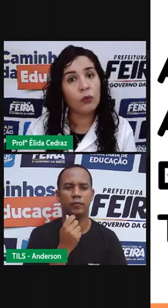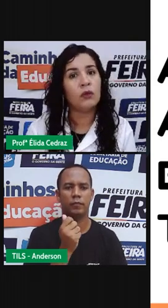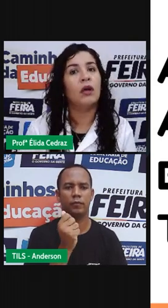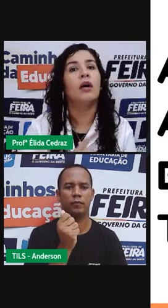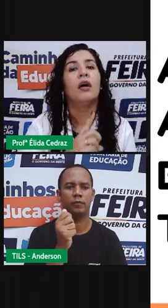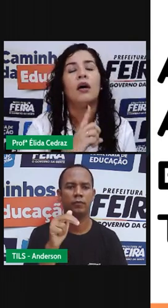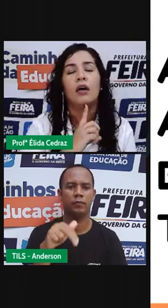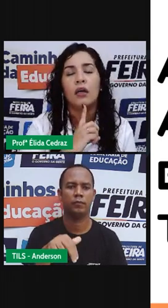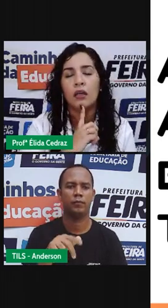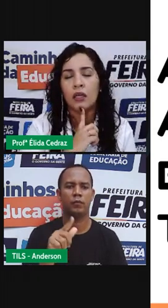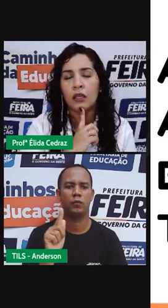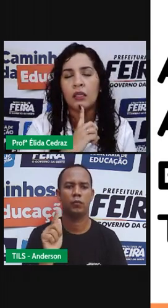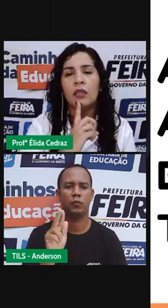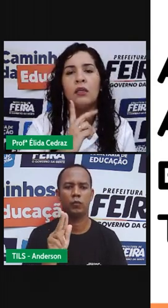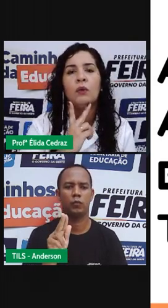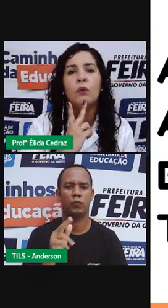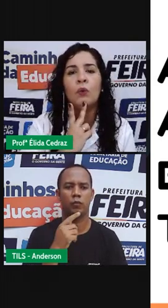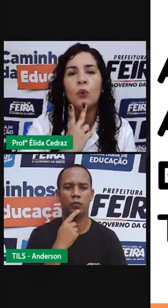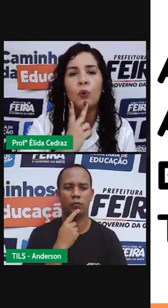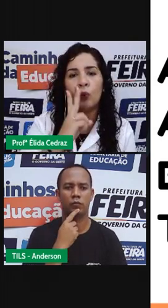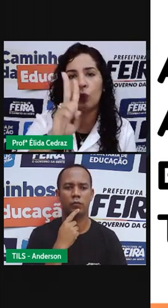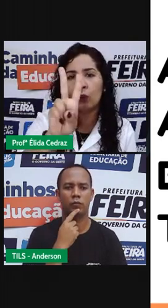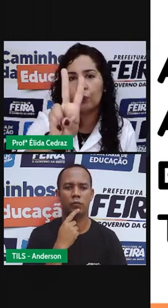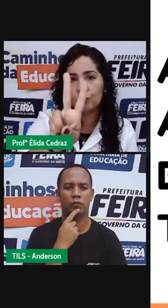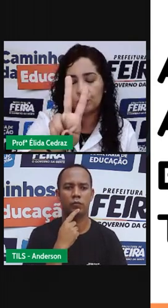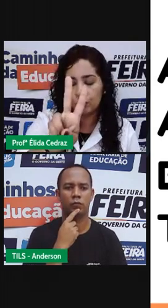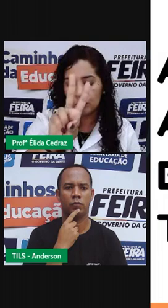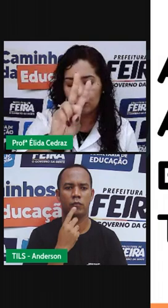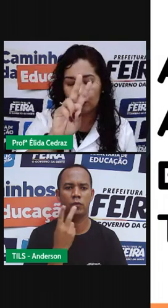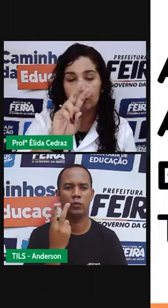Ango. Ango.